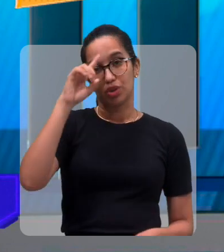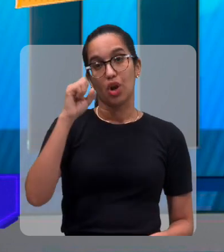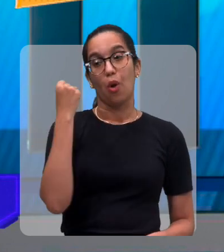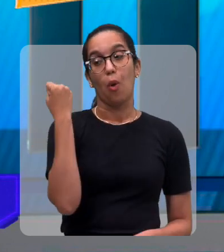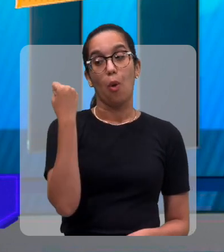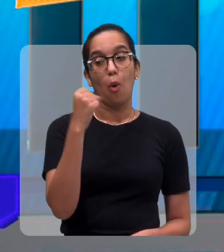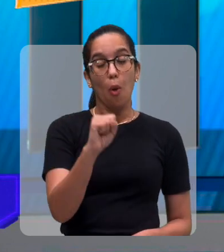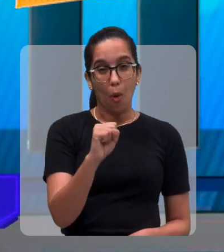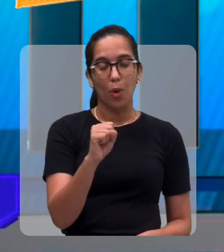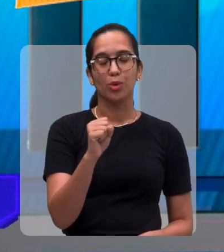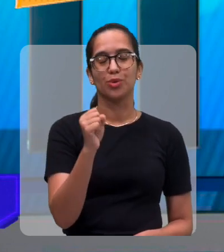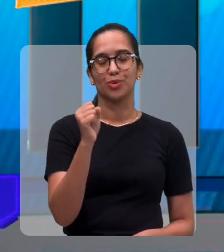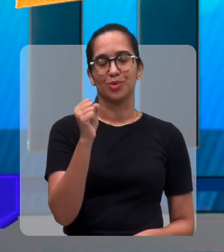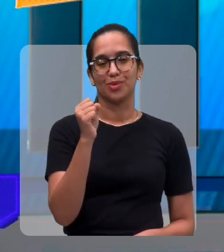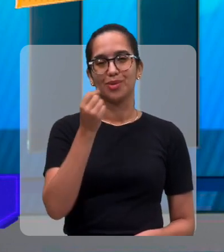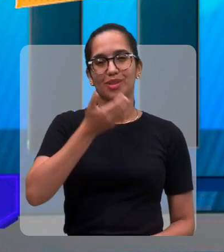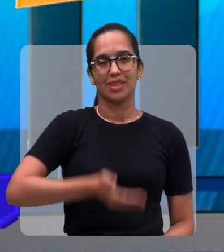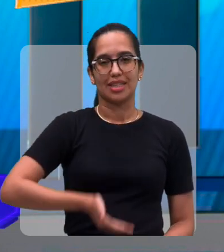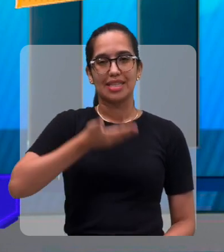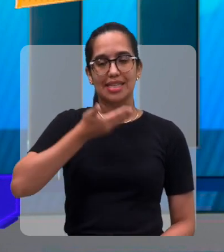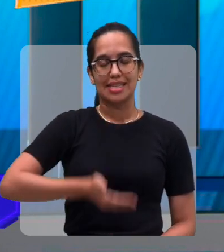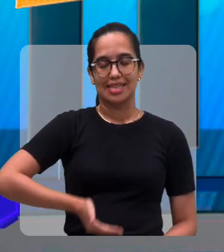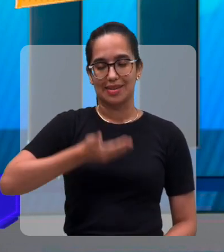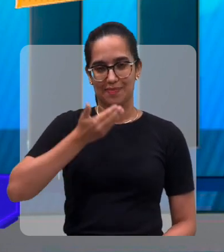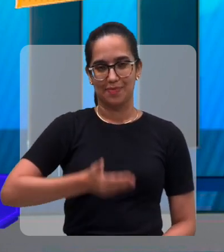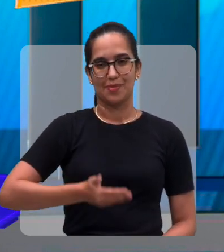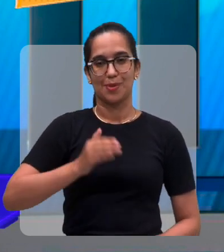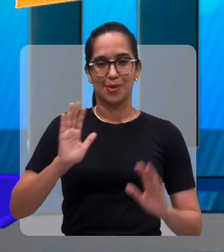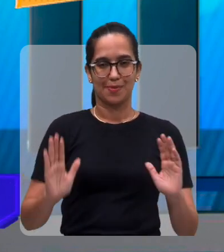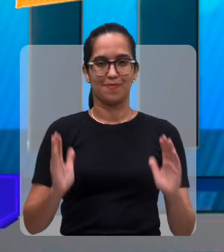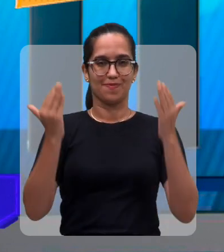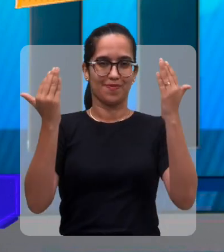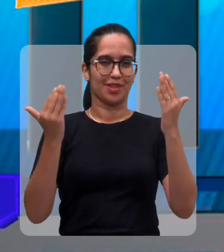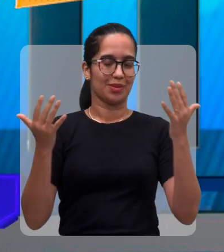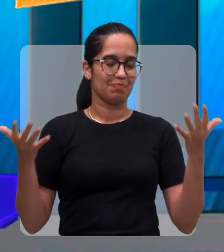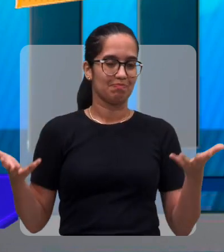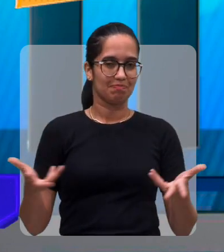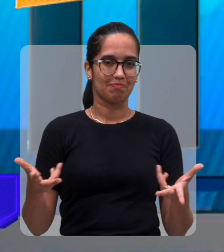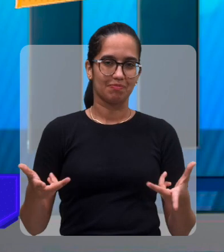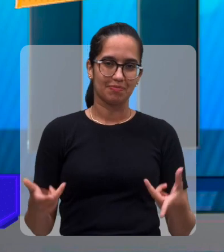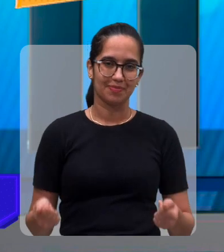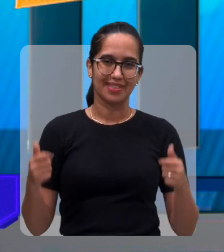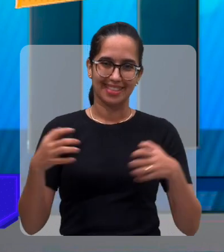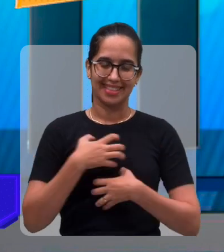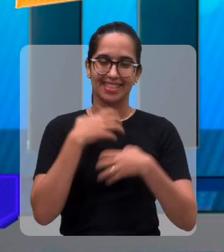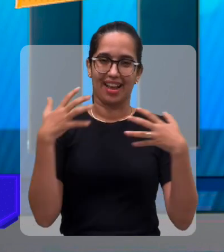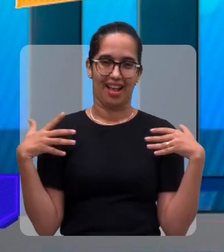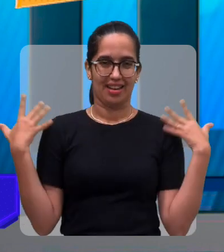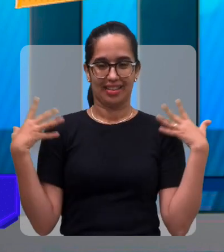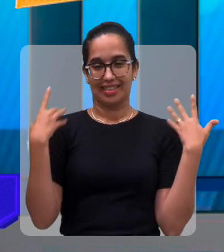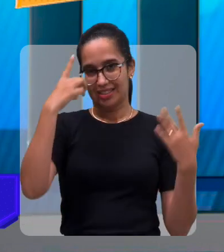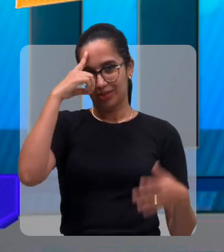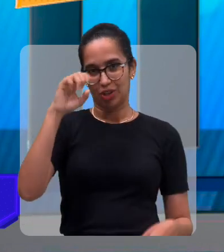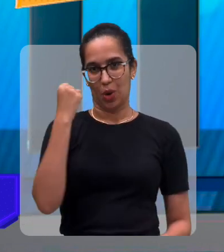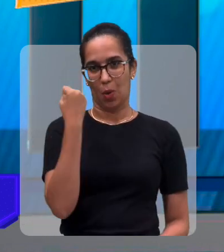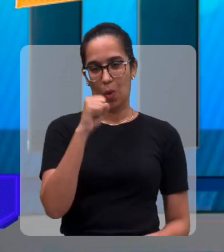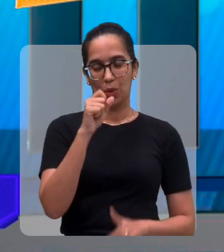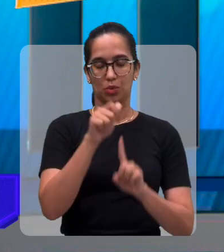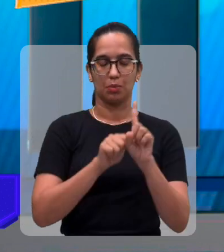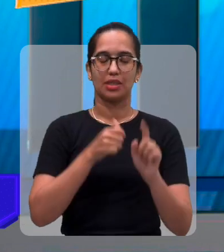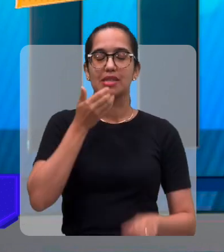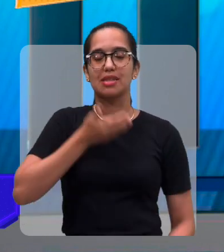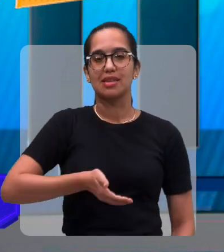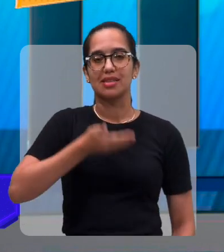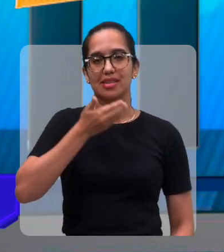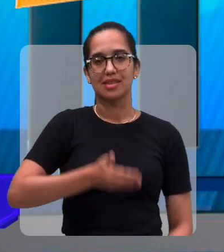dezembro para participar desse festival e desta festa de alegria que será no dia 8 de dezembro,